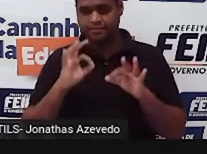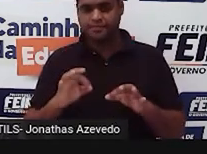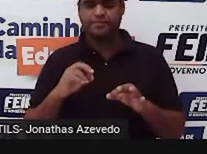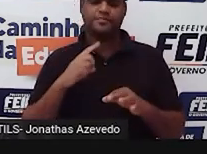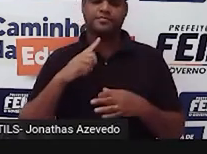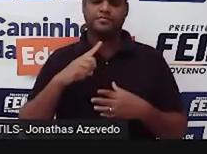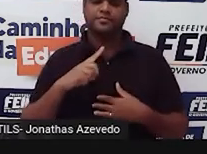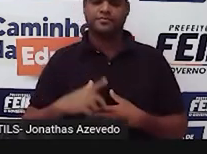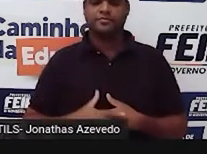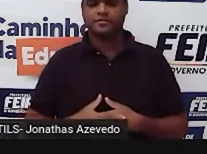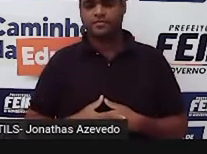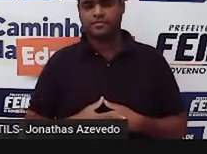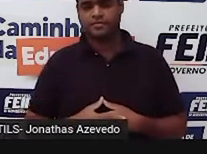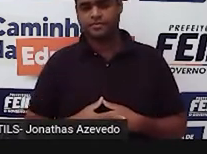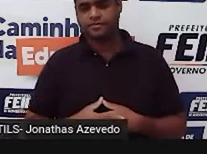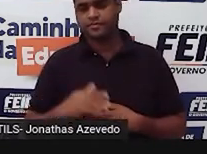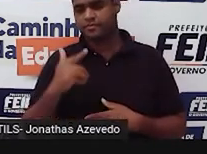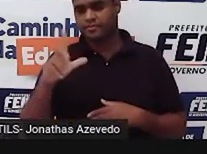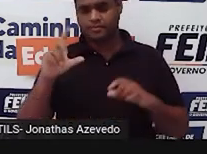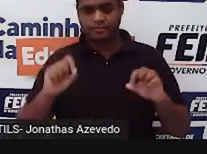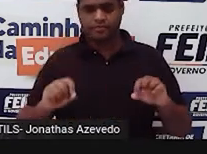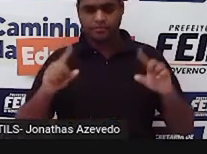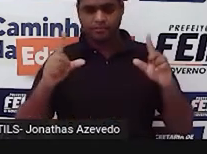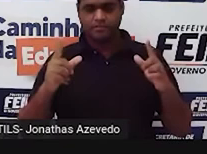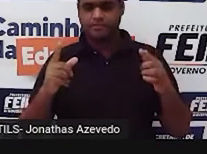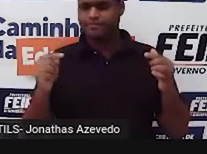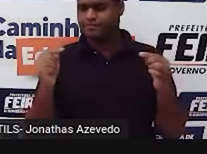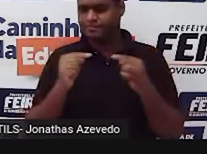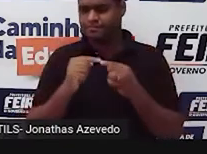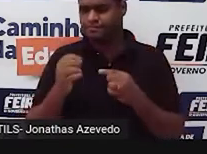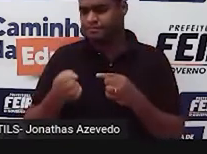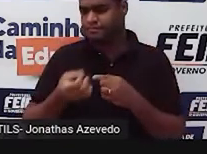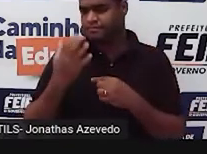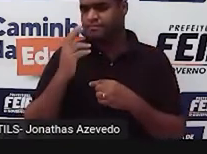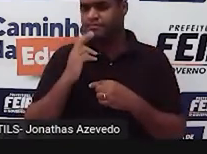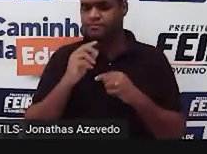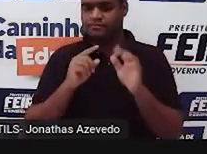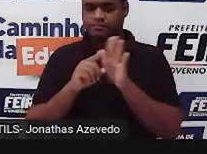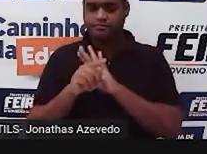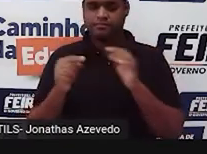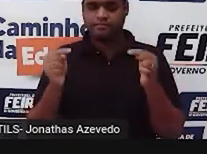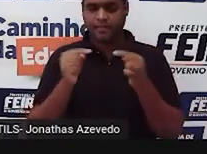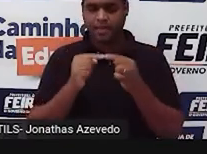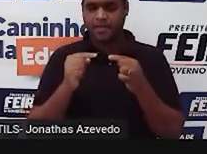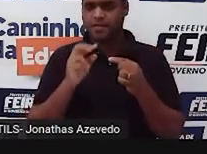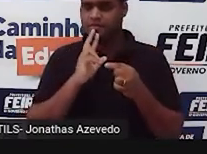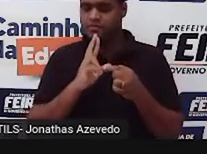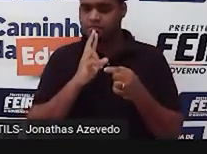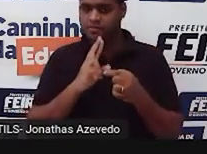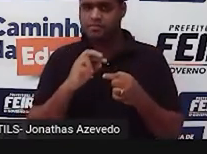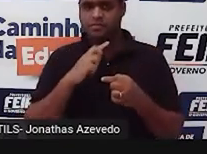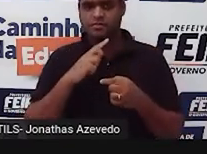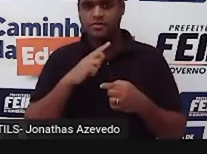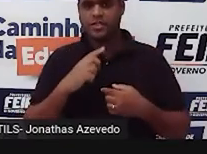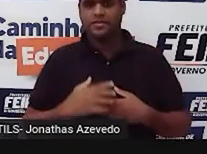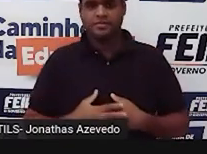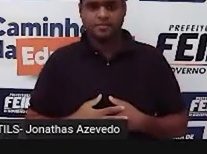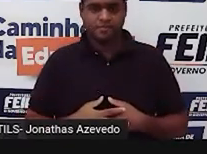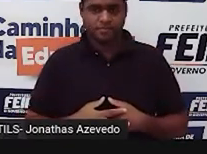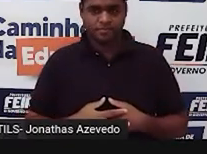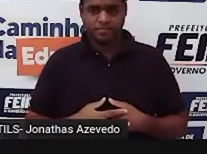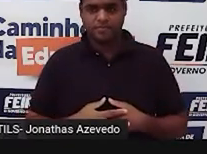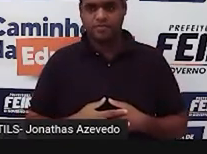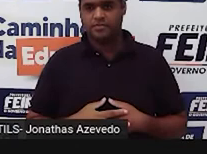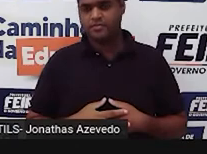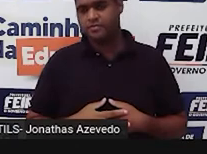tá? Próxima tela. Qual das perguntas é que vale para essa resposta? Tá? Então, vamos